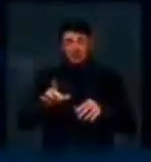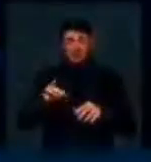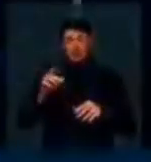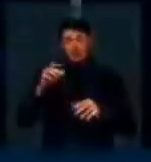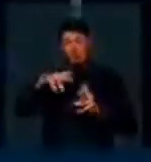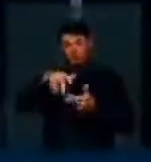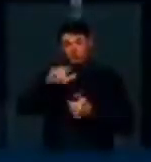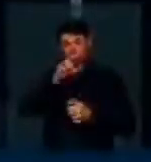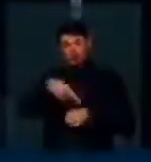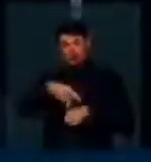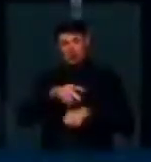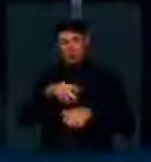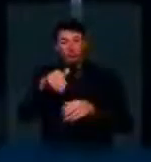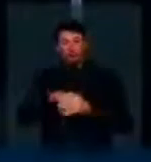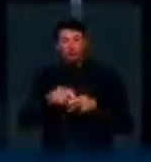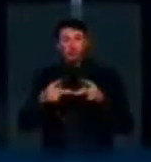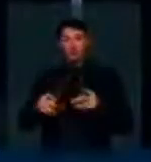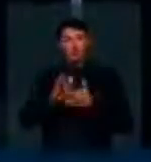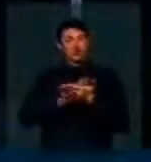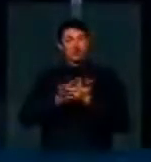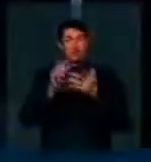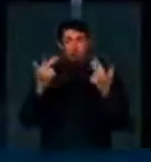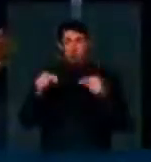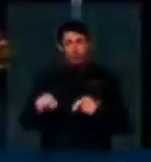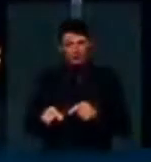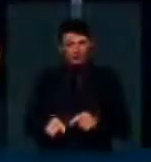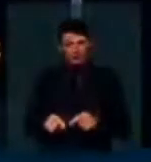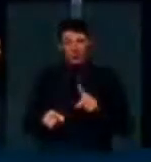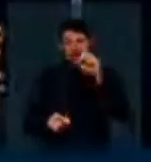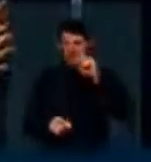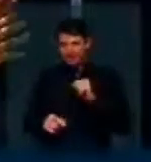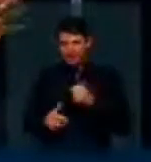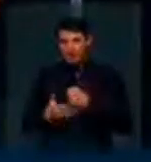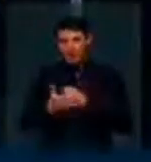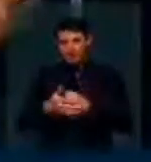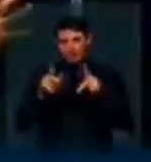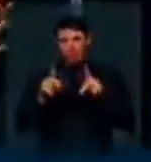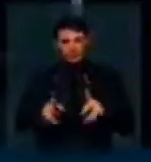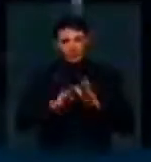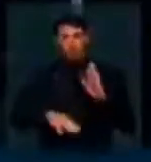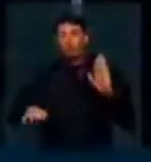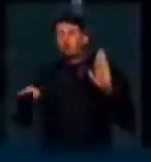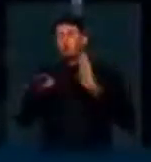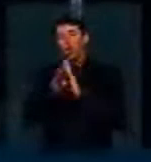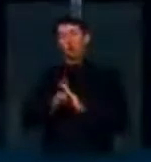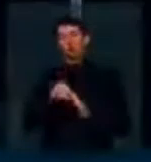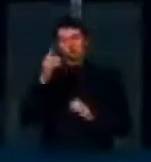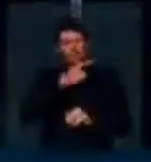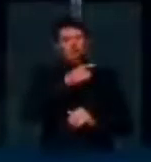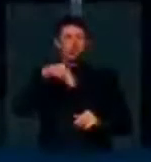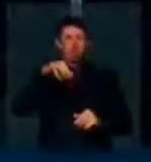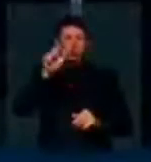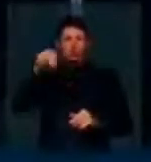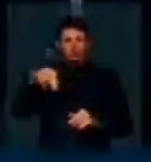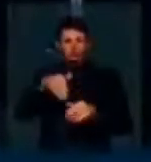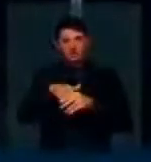projeto não votaram um projeto desse. Aliás, eu quero dizer que eu apoio esse projeto na íntegra, deputado Molon, para ser votado